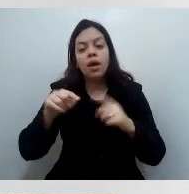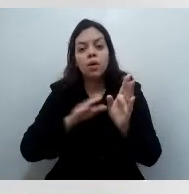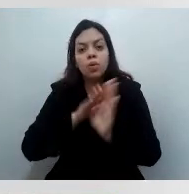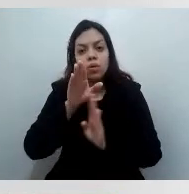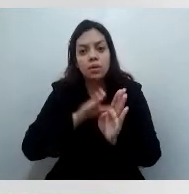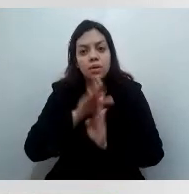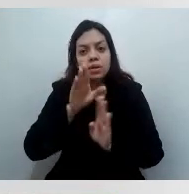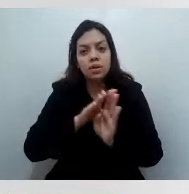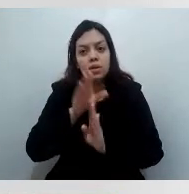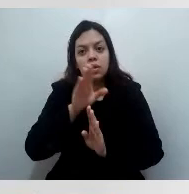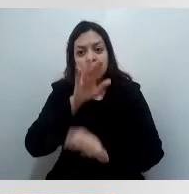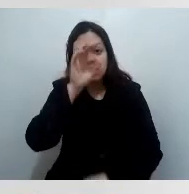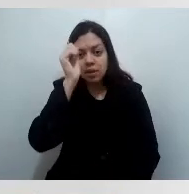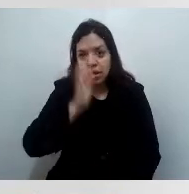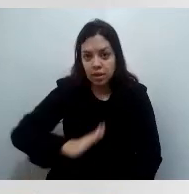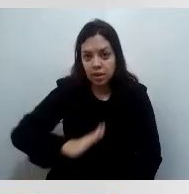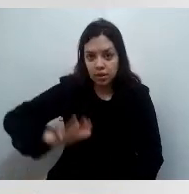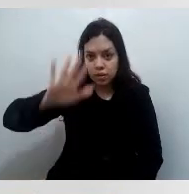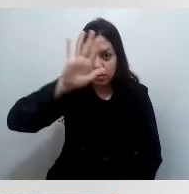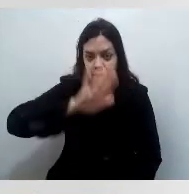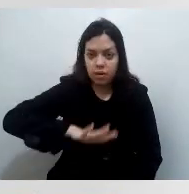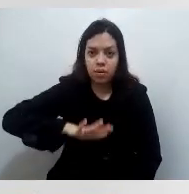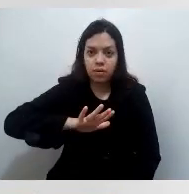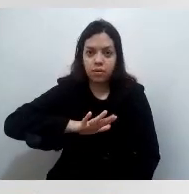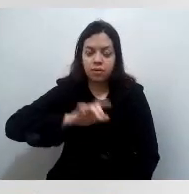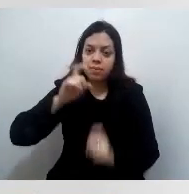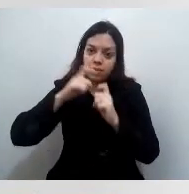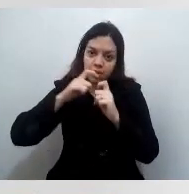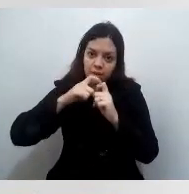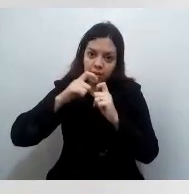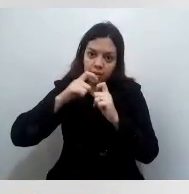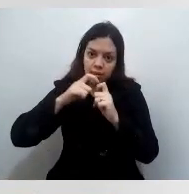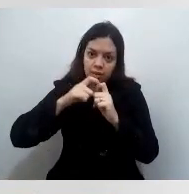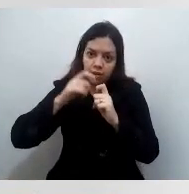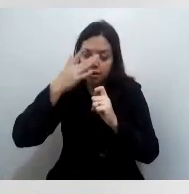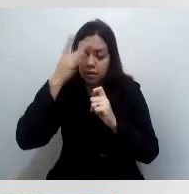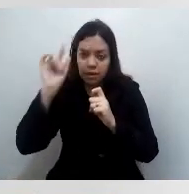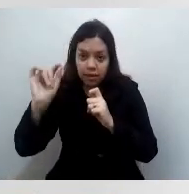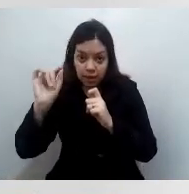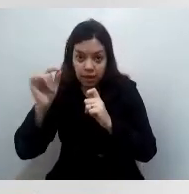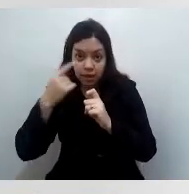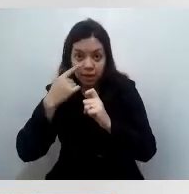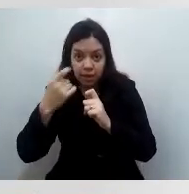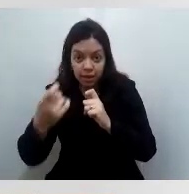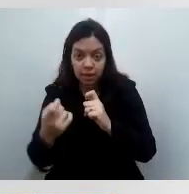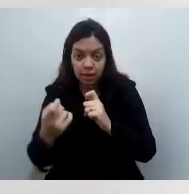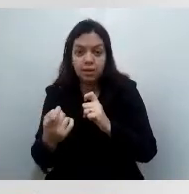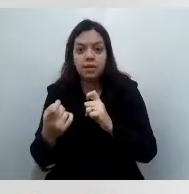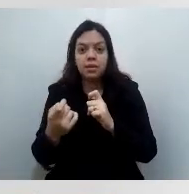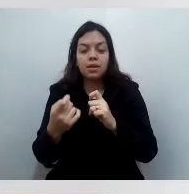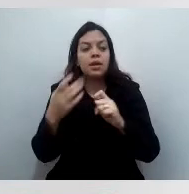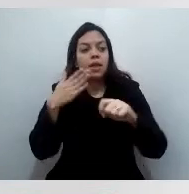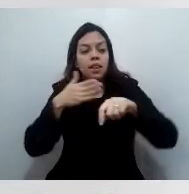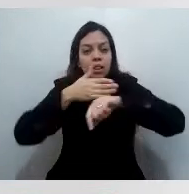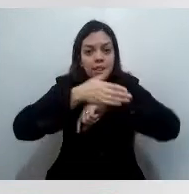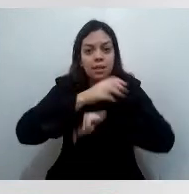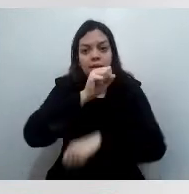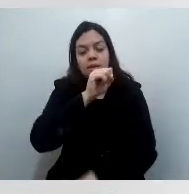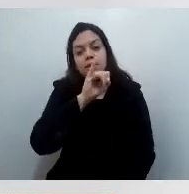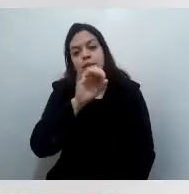possa, quem tiver interesse, entrar no site do Conselho Regional de Medicina e acessar ali